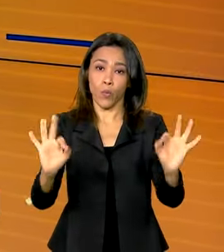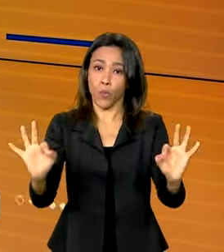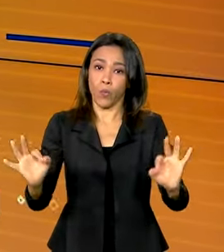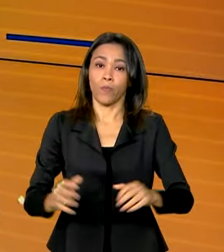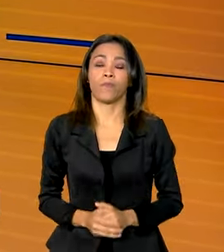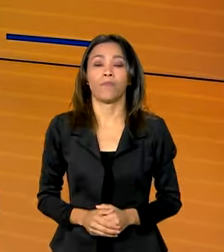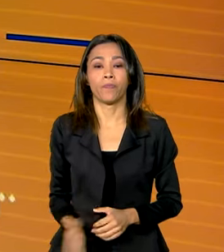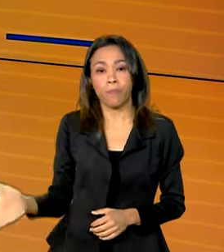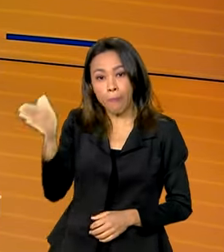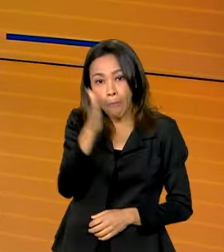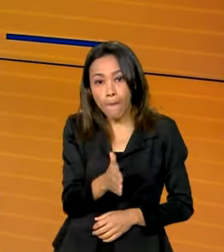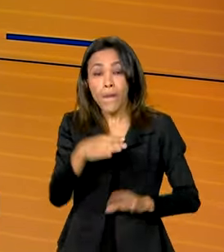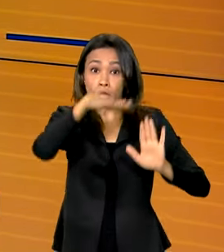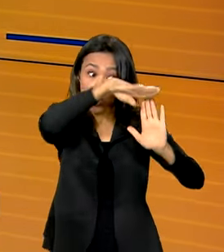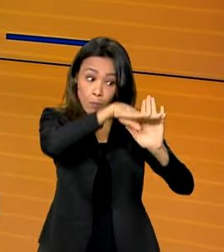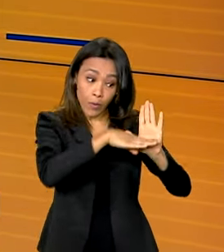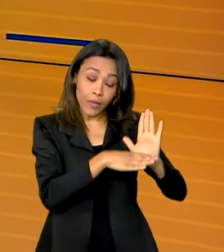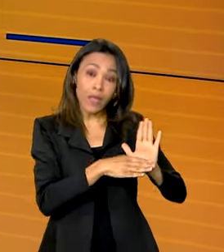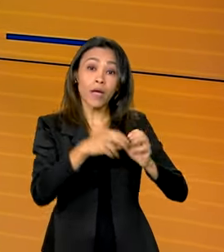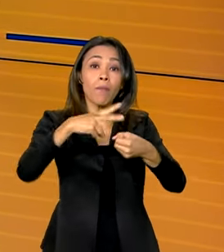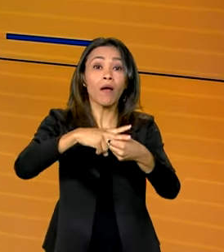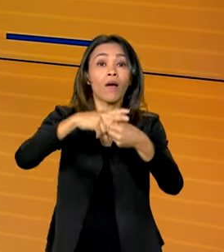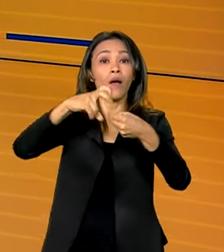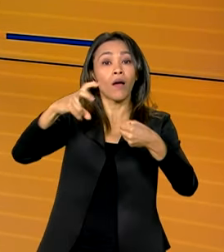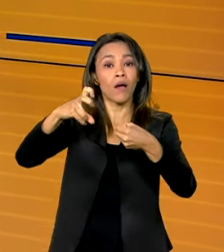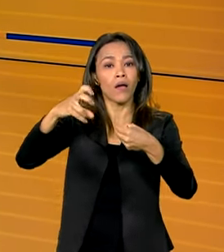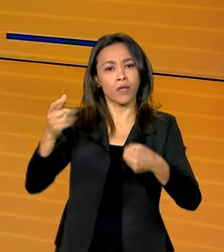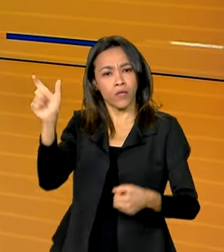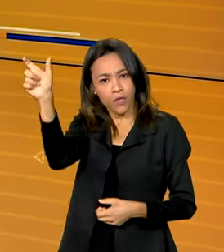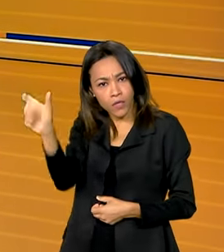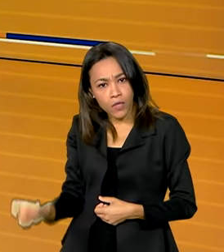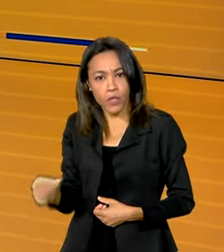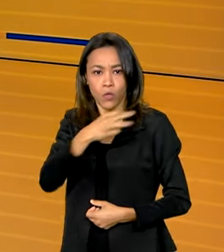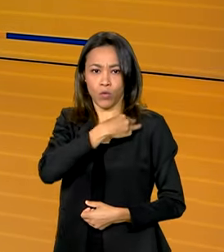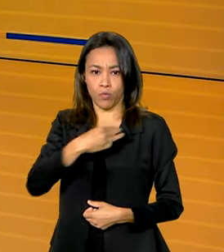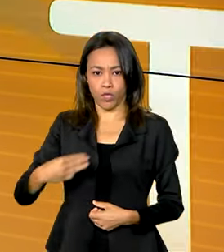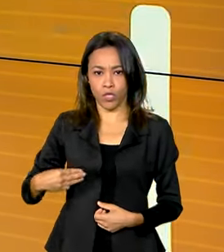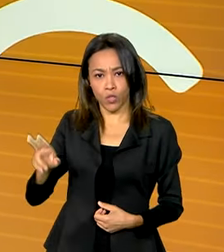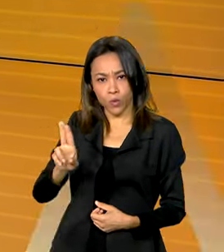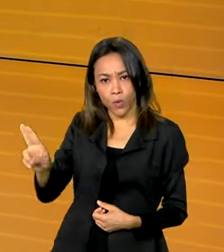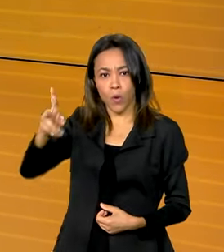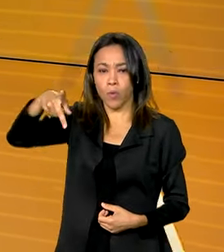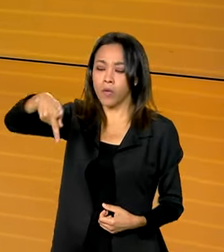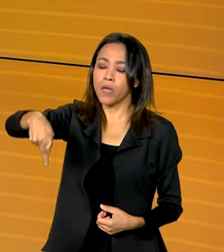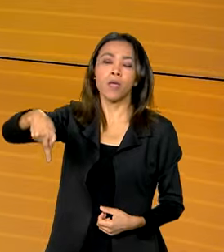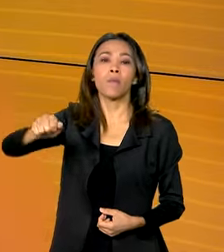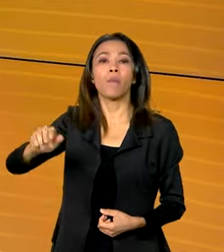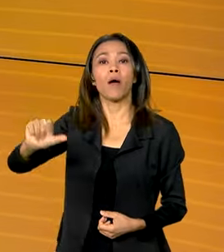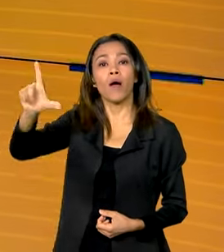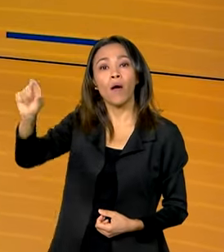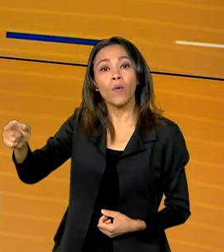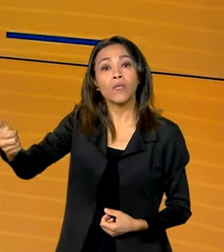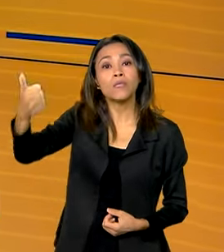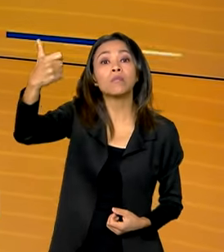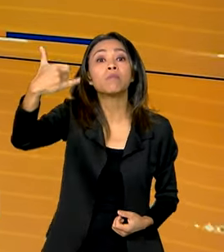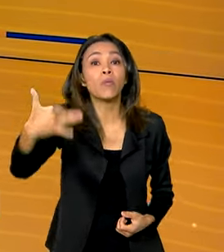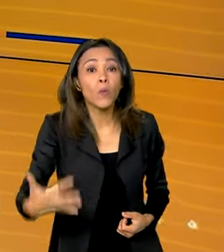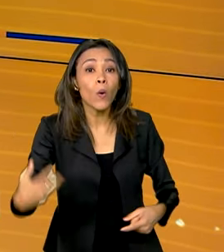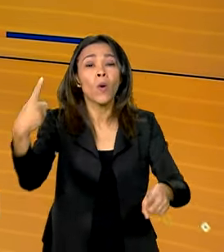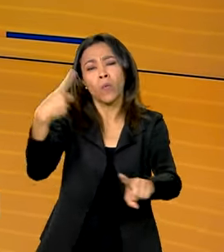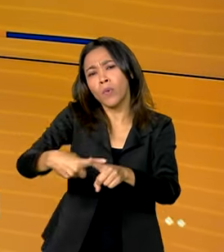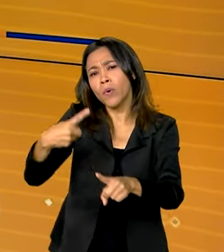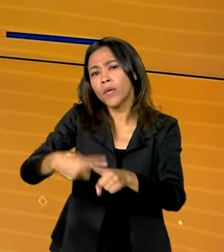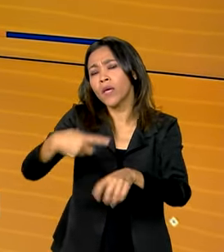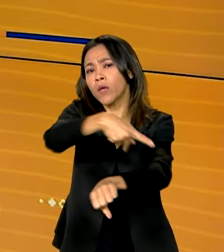E ao programa A Voz do Brasil, o ministro do Desenvolvimento Agrário e Agricultura Familiar, Paulo Teixeira, explicou por que o país